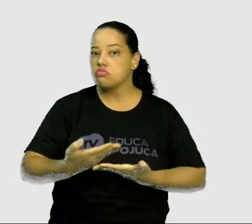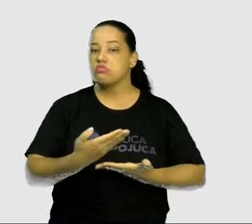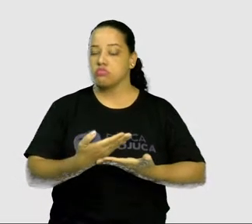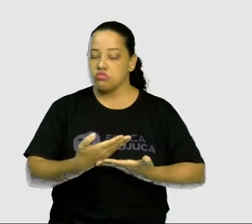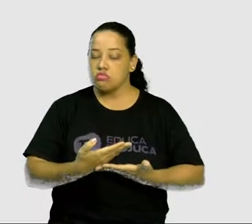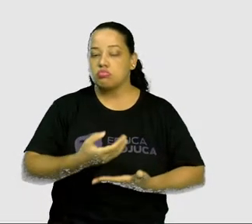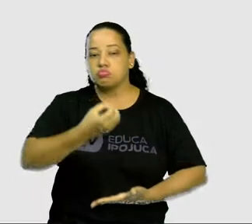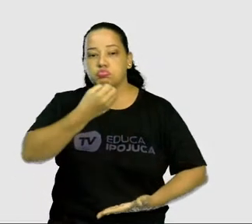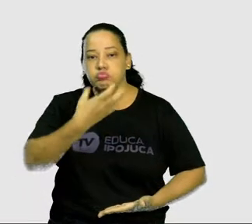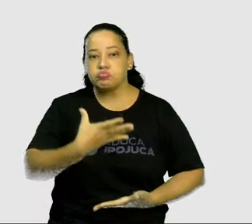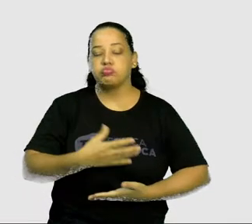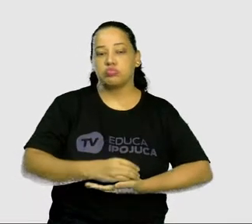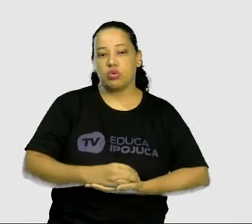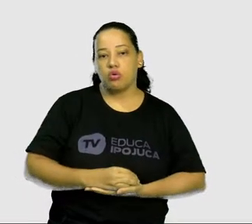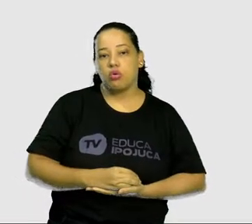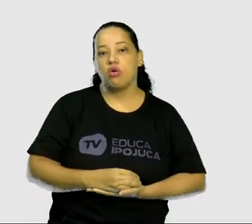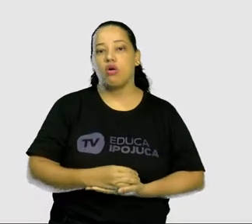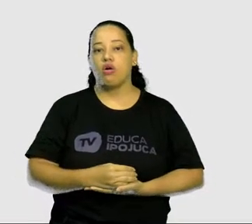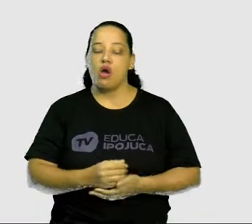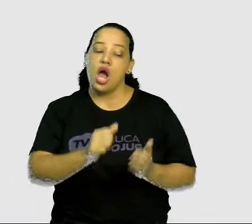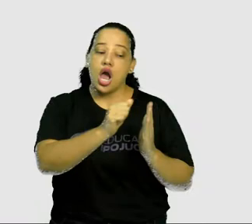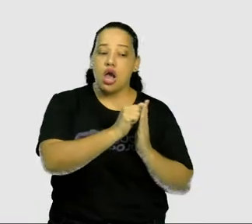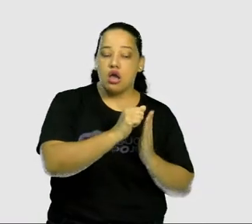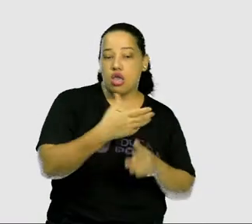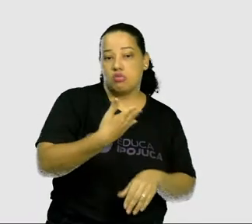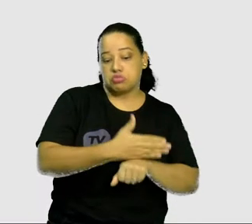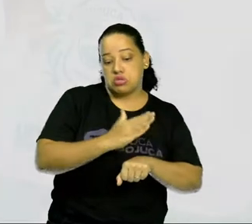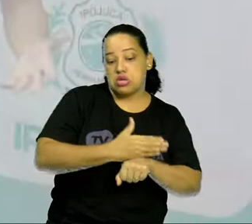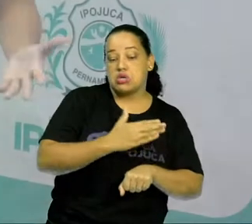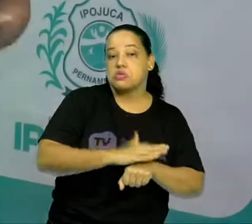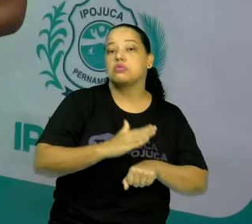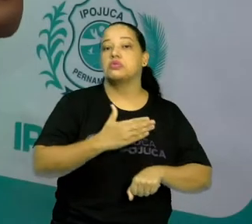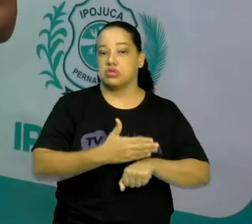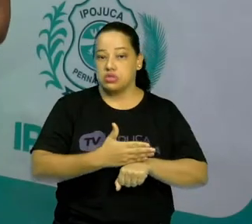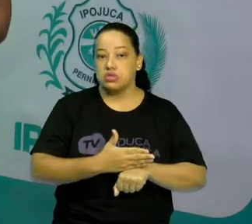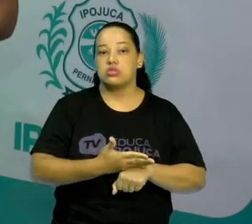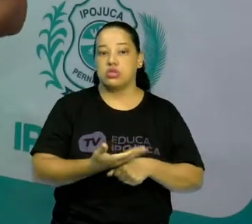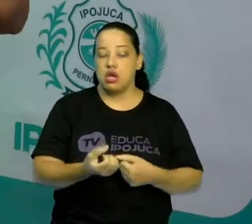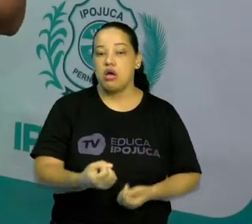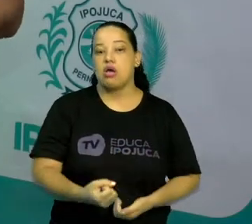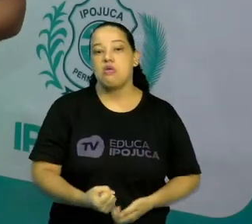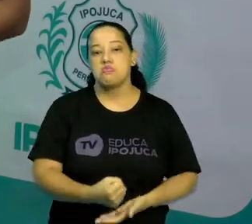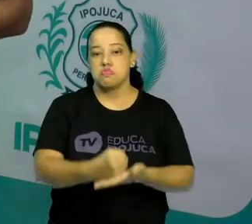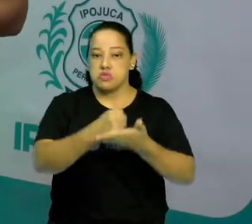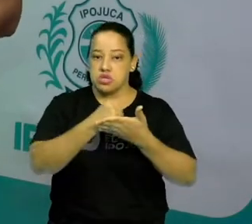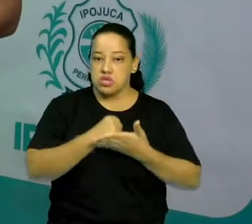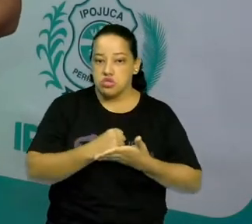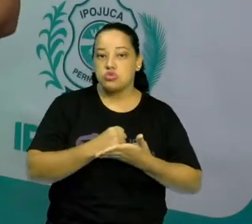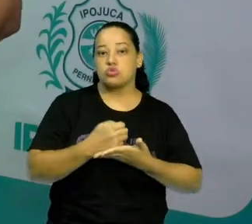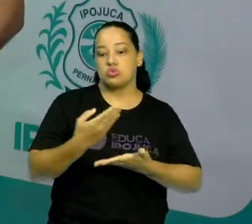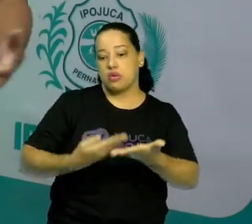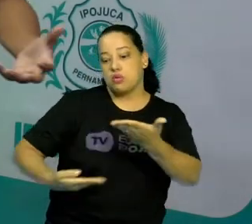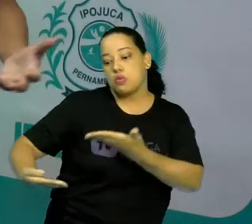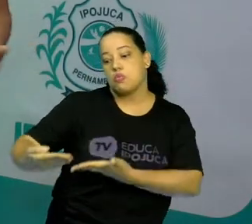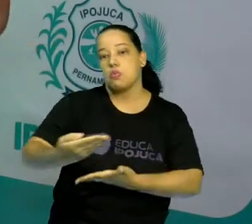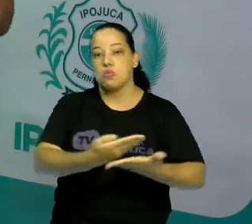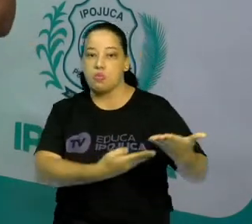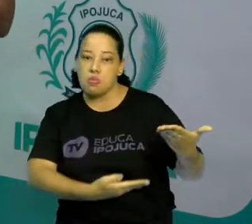atividade via regras que são negociadas, que são